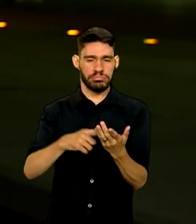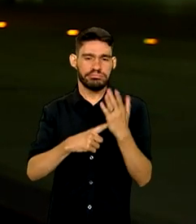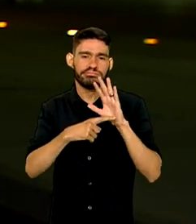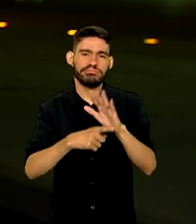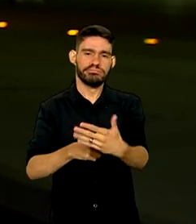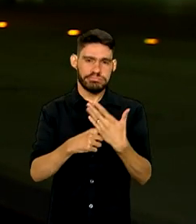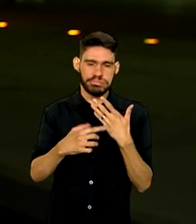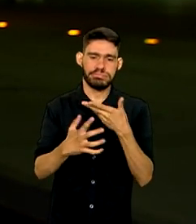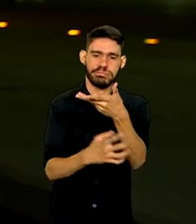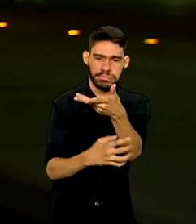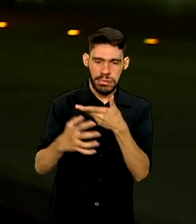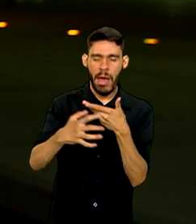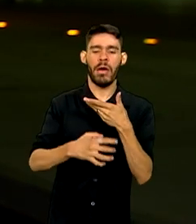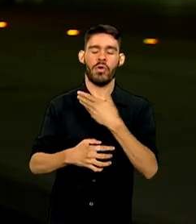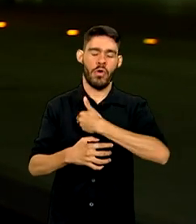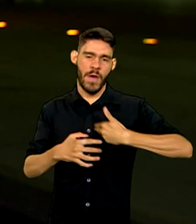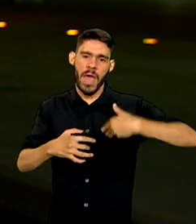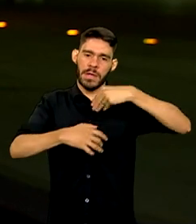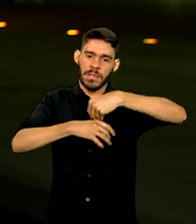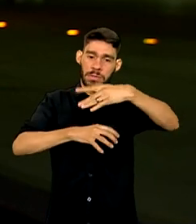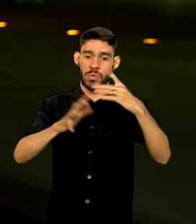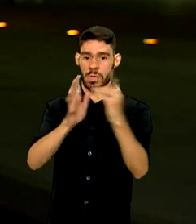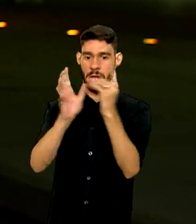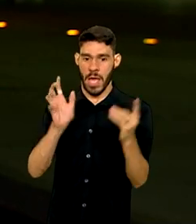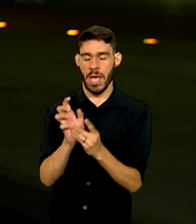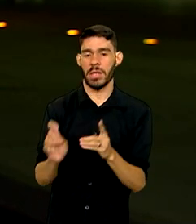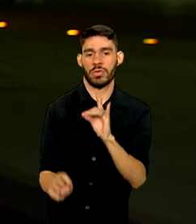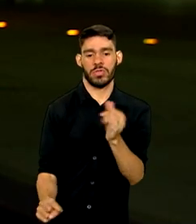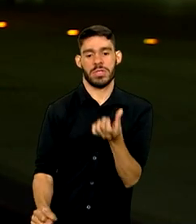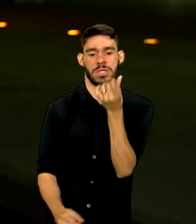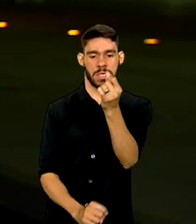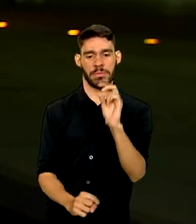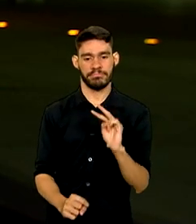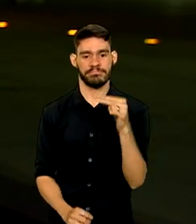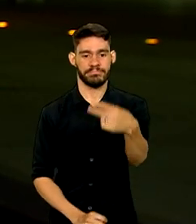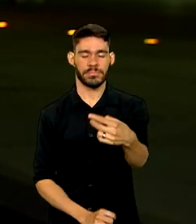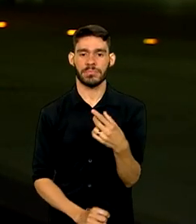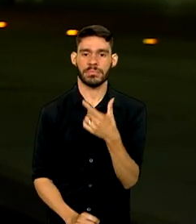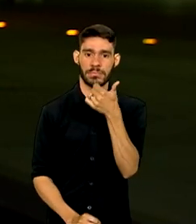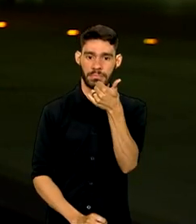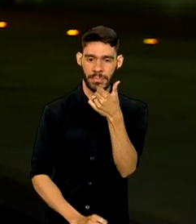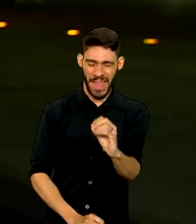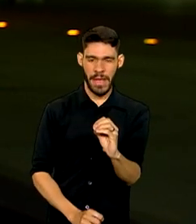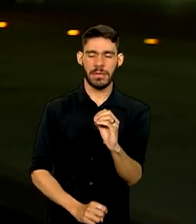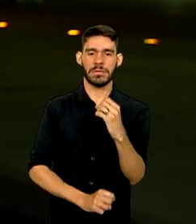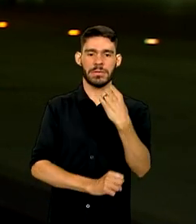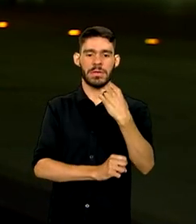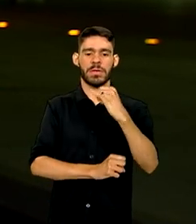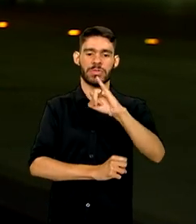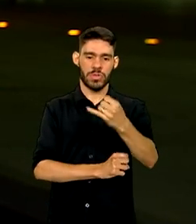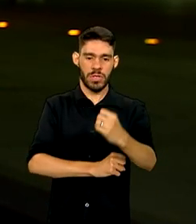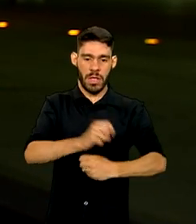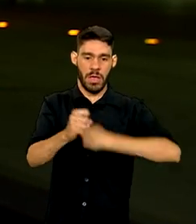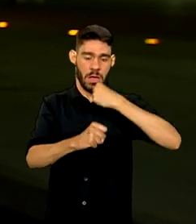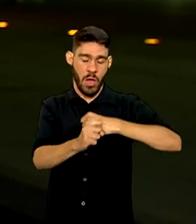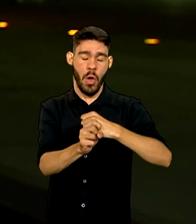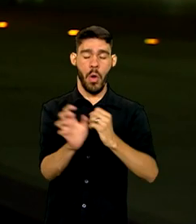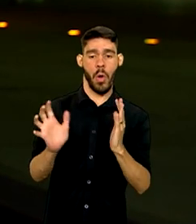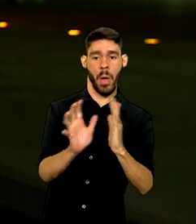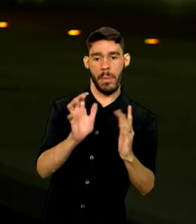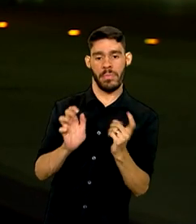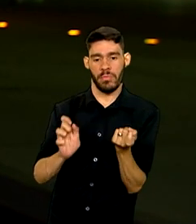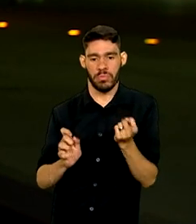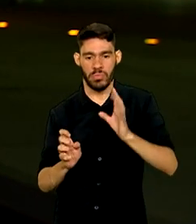publicou decreto no dia 6, em que prorroga para o dia 10 de janeiro do ano que vem o prazo para o